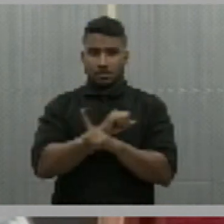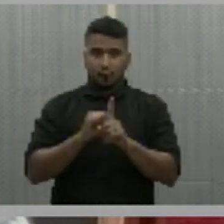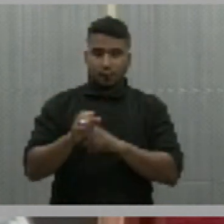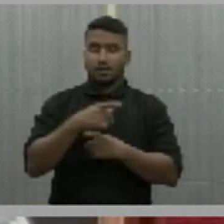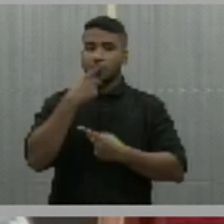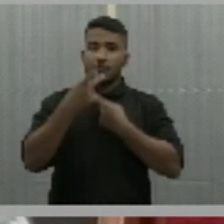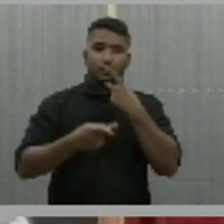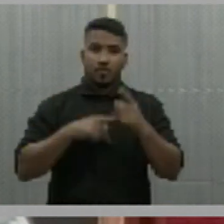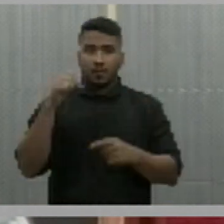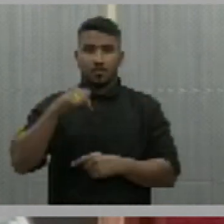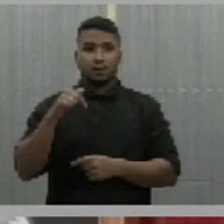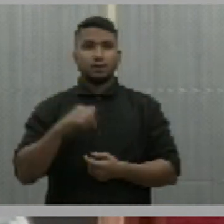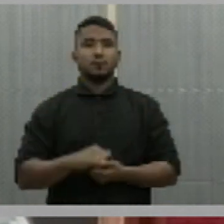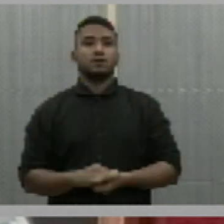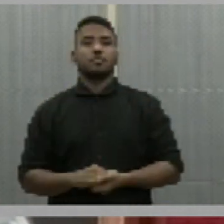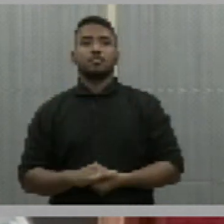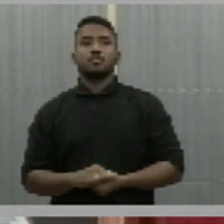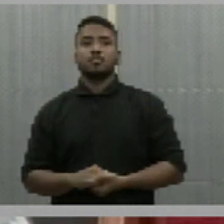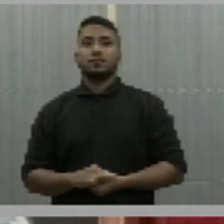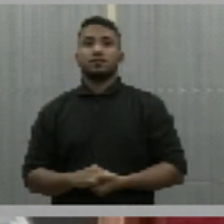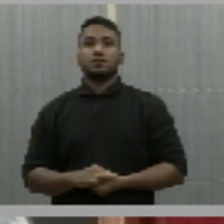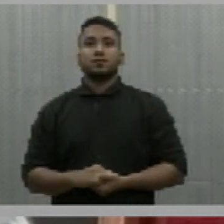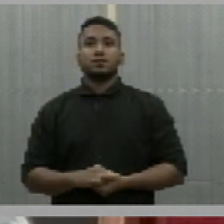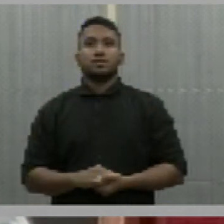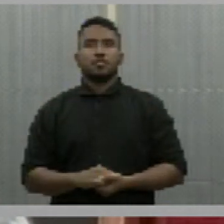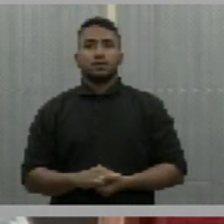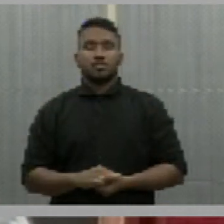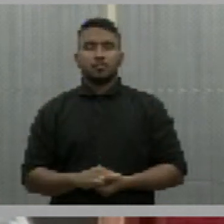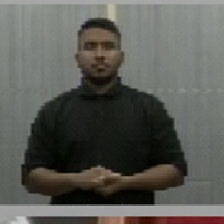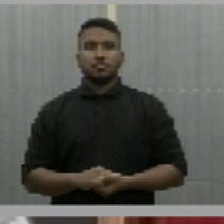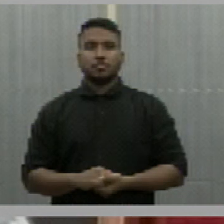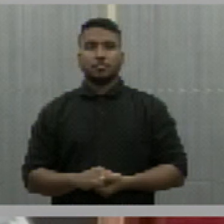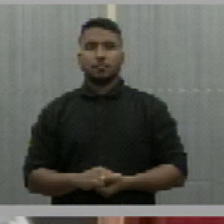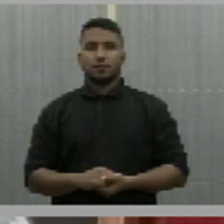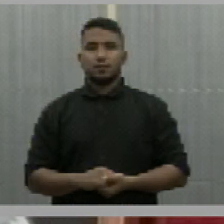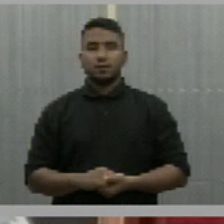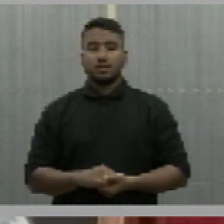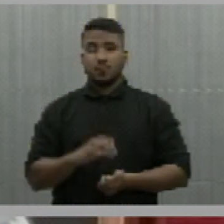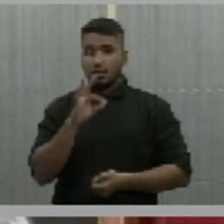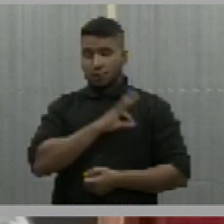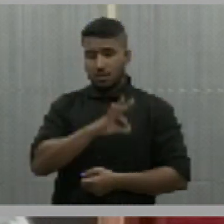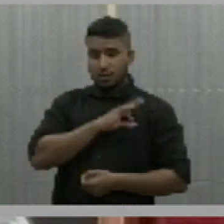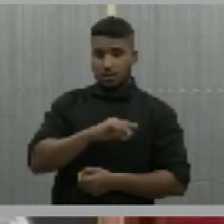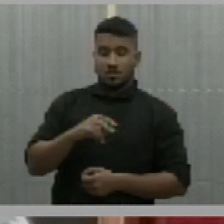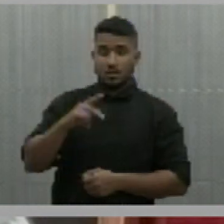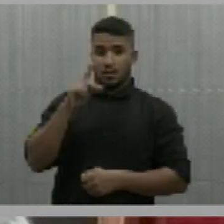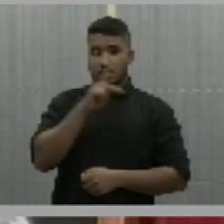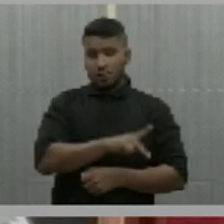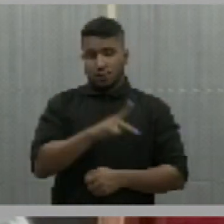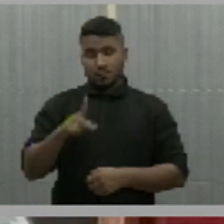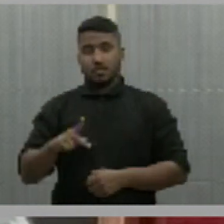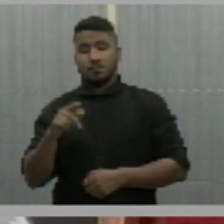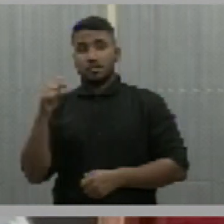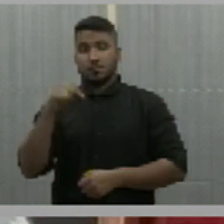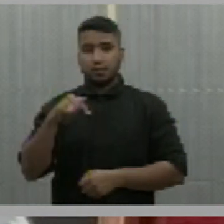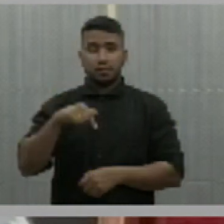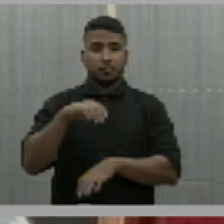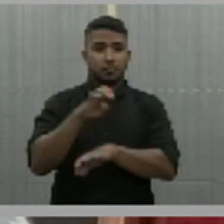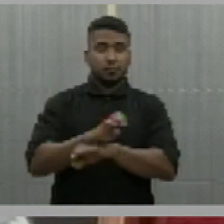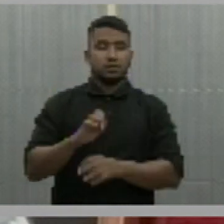tratou do reajuste dos professores da rede pública estadual.